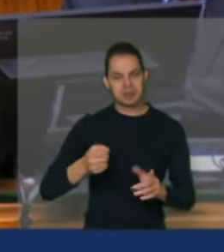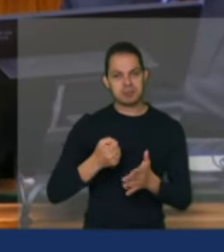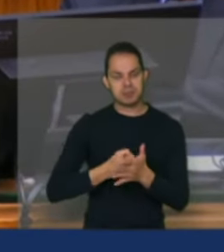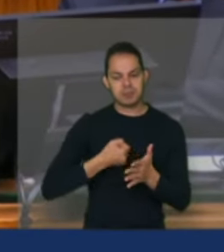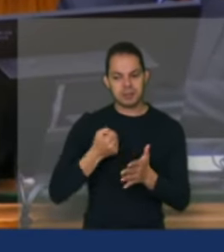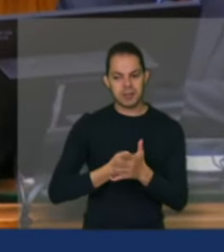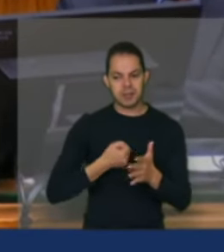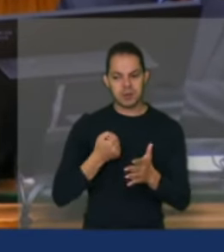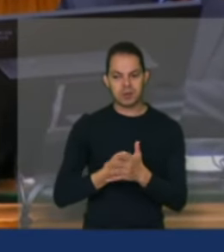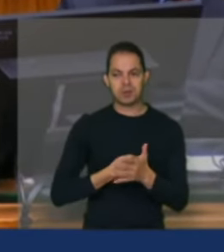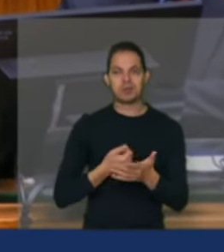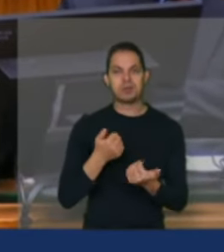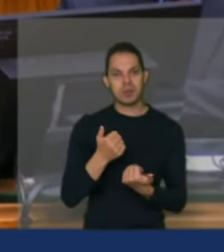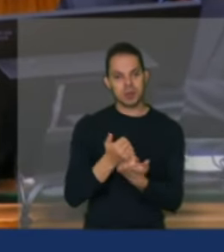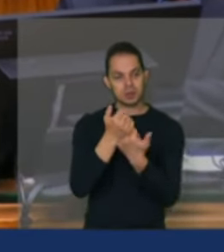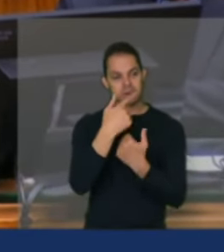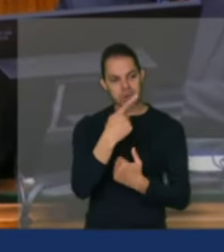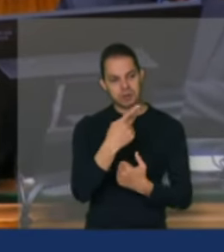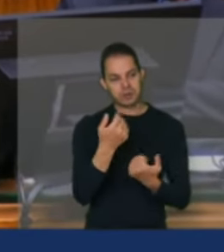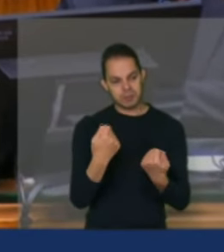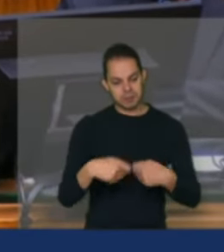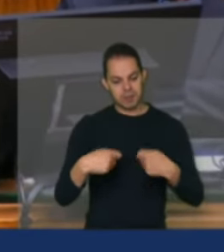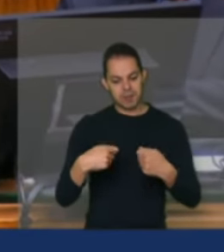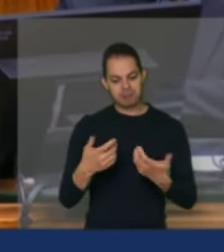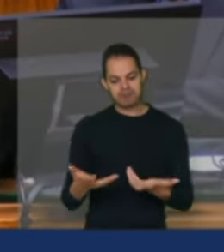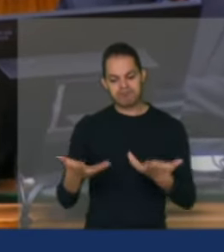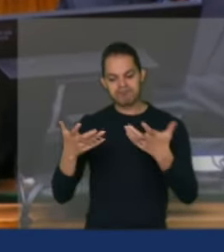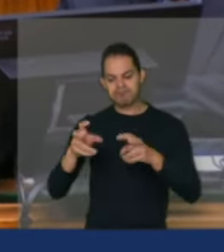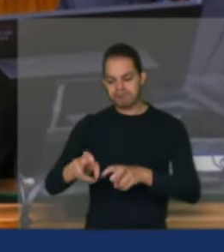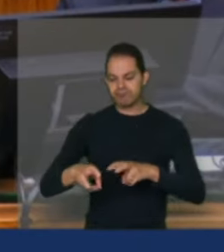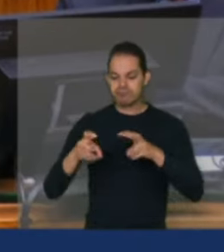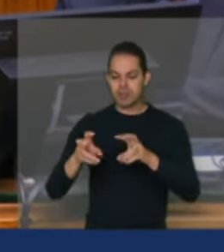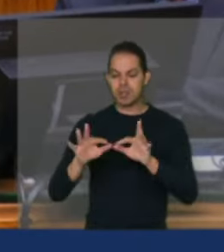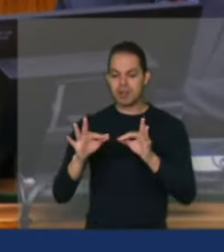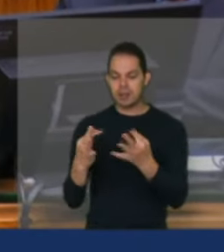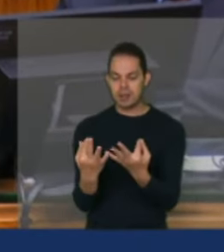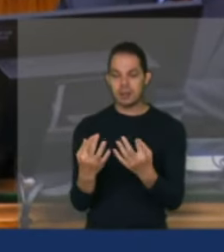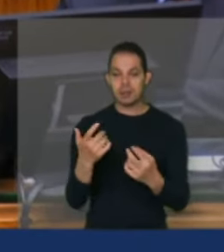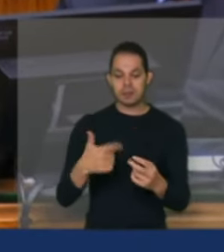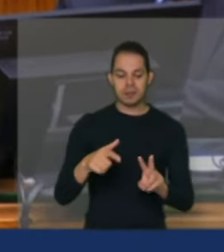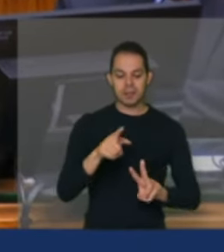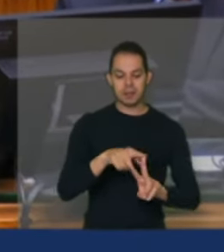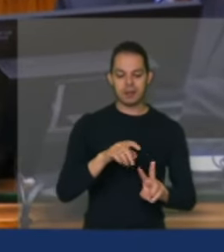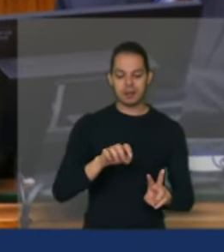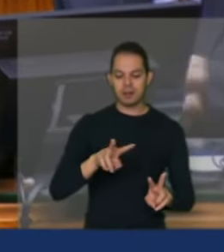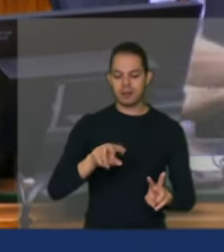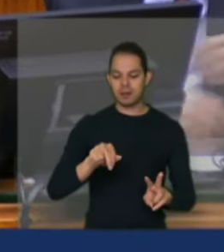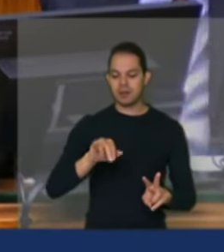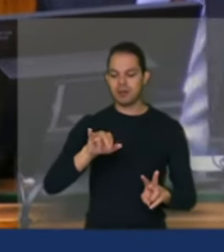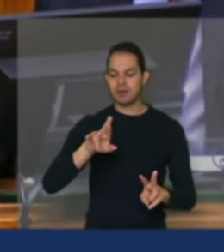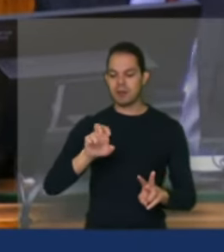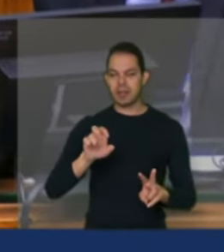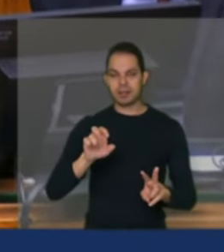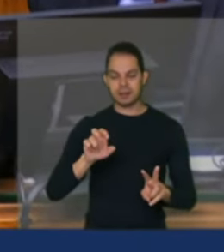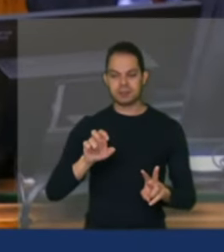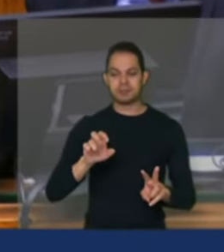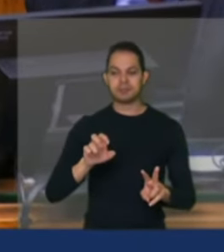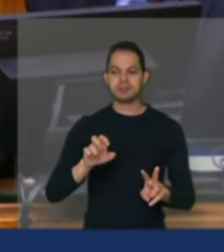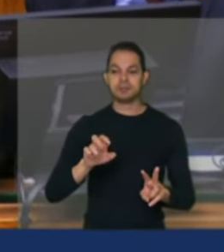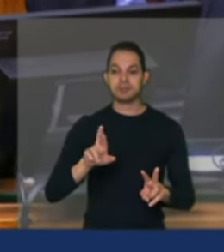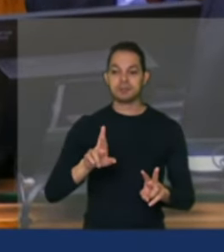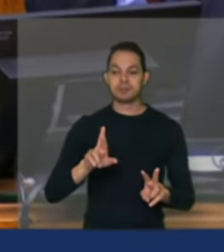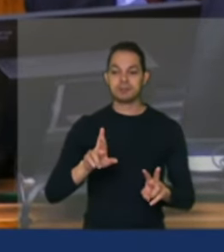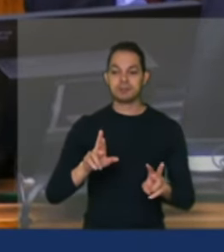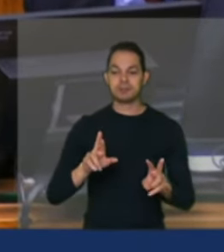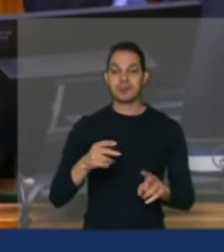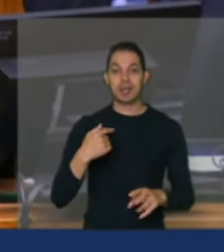precisamos muito do seu apoio para fortalecer a agricultura familiar e o Vair de Melo que ali do Gomeiro que passou que é meu vizinho eu sou um vizinho eu